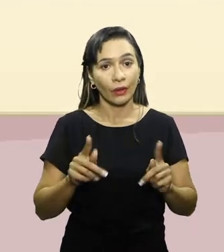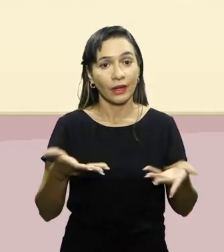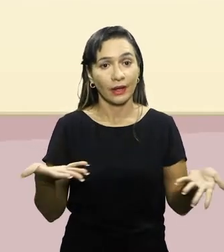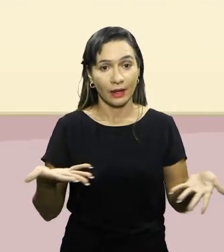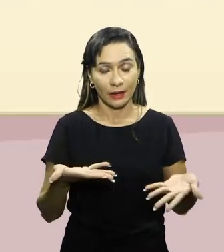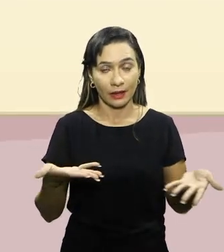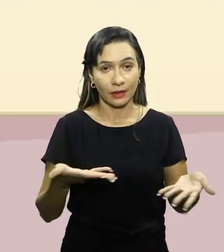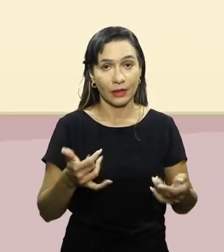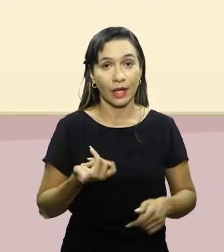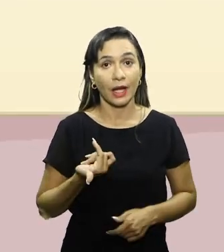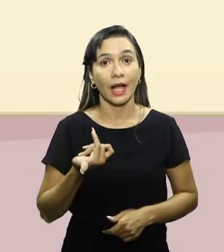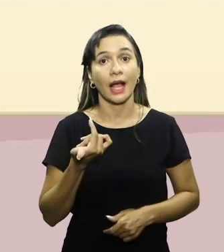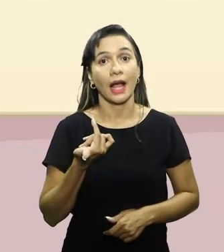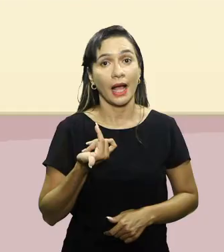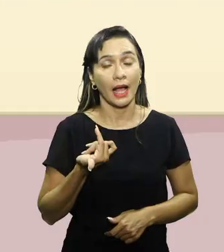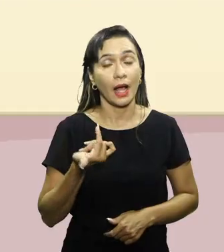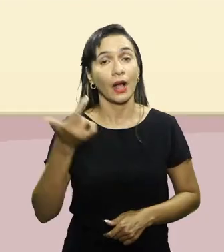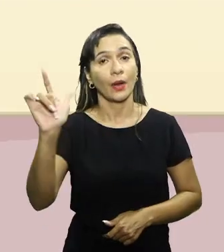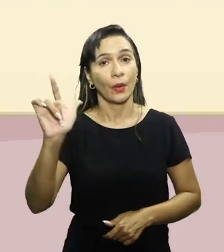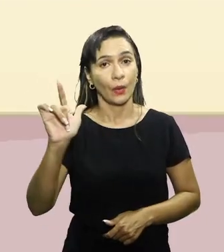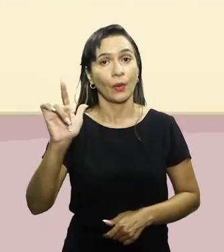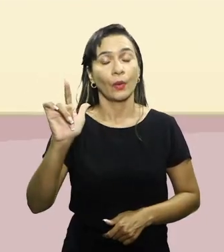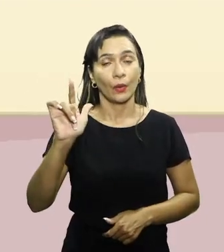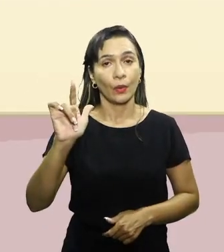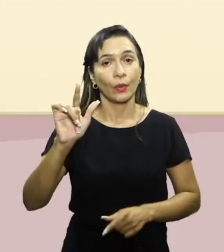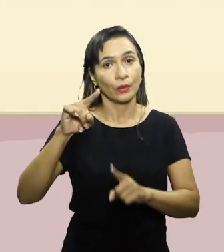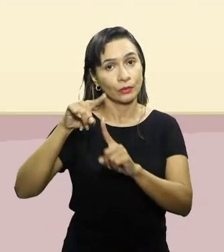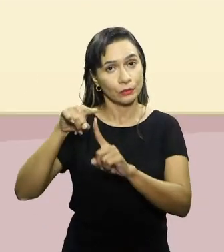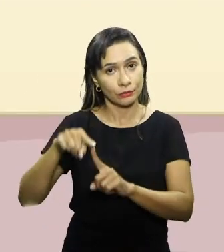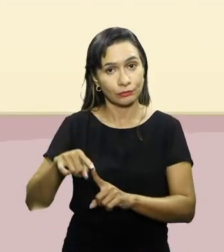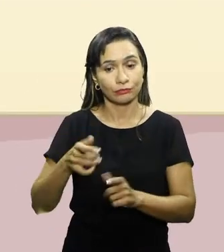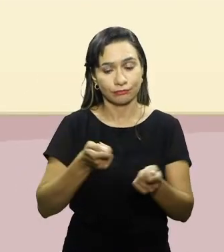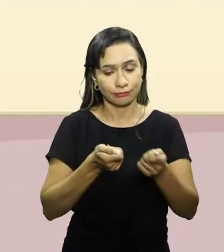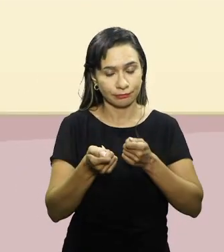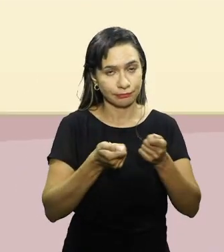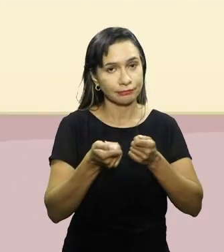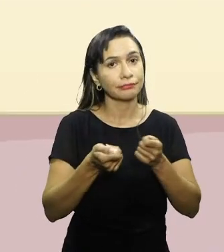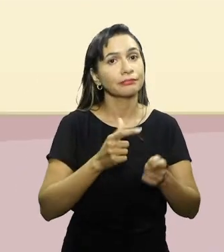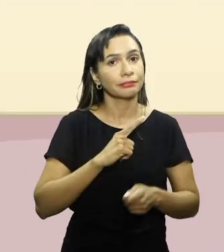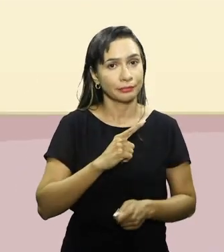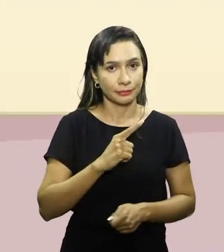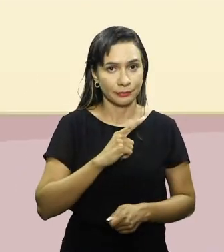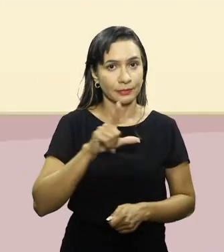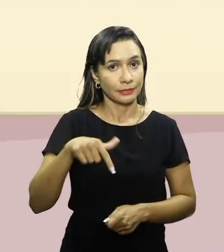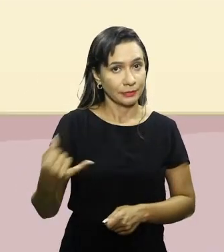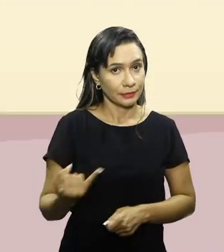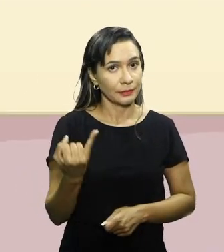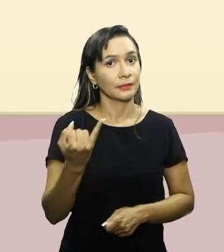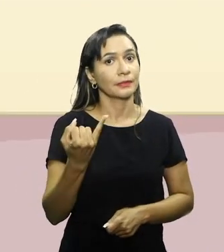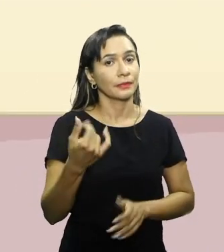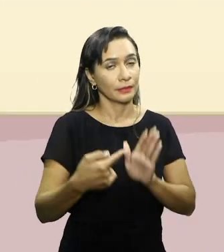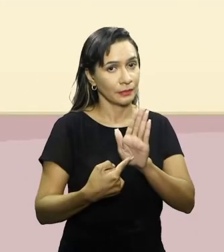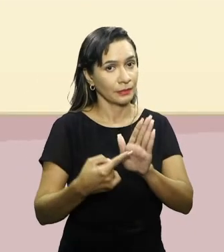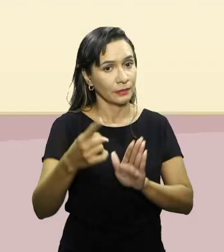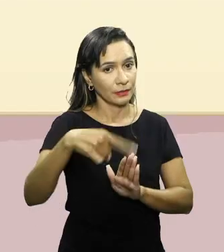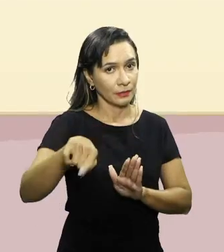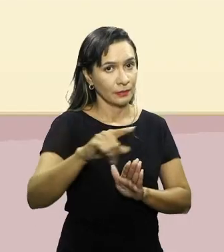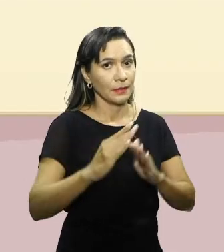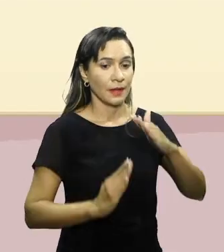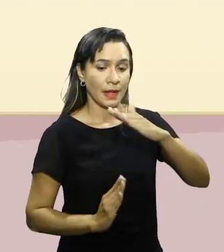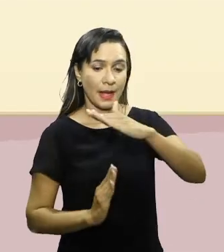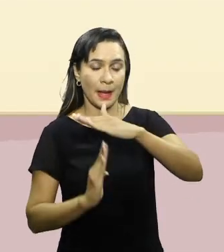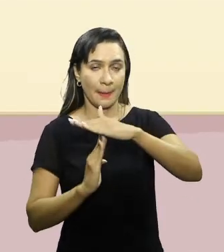Além da frequência cardíaca máxima, existe um outro tipo de monitoramento. É importante destacar que a frequência cardíaca